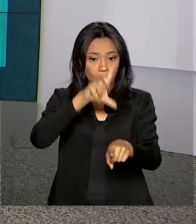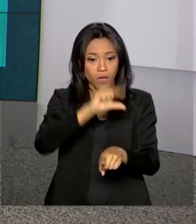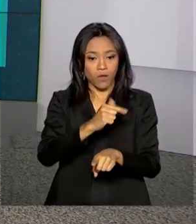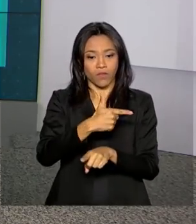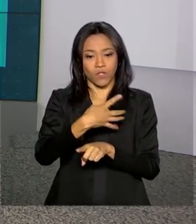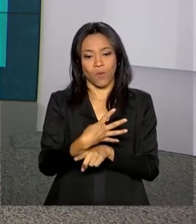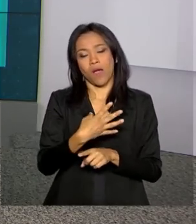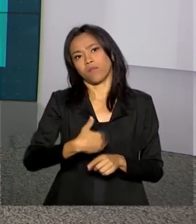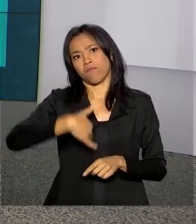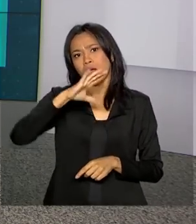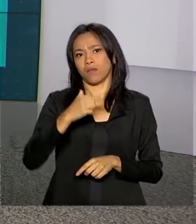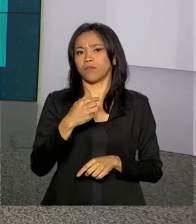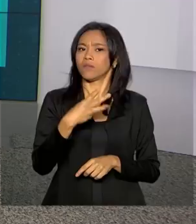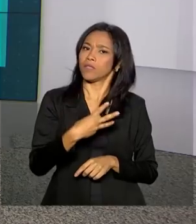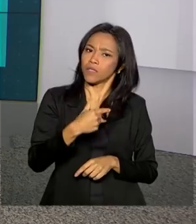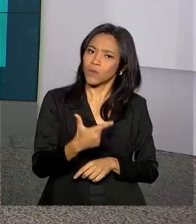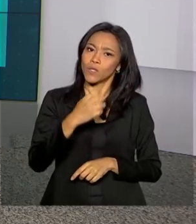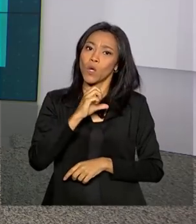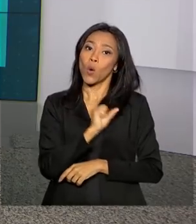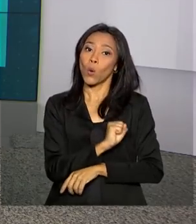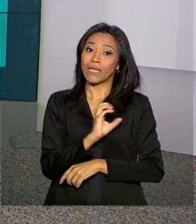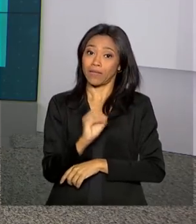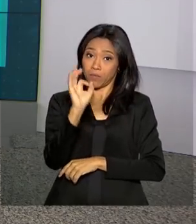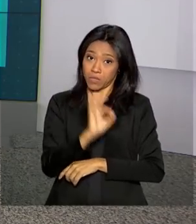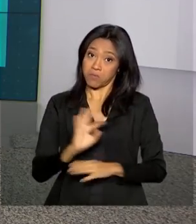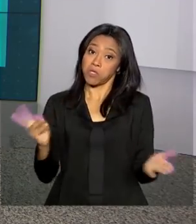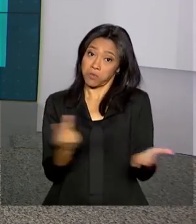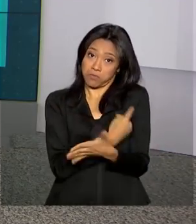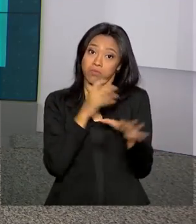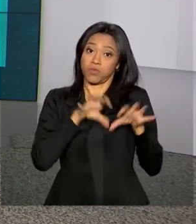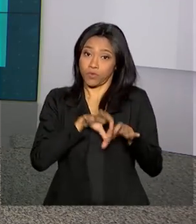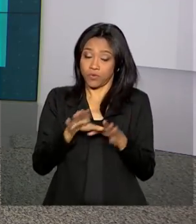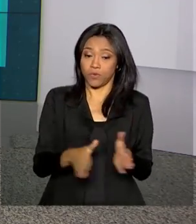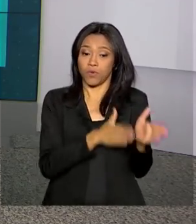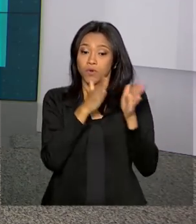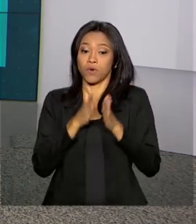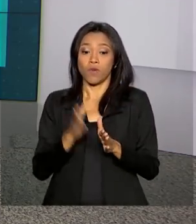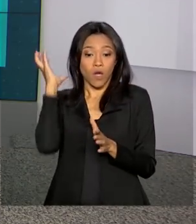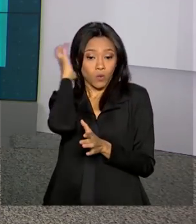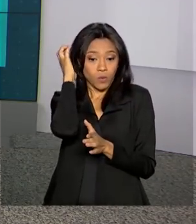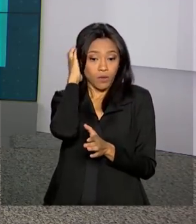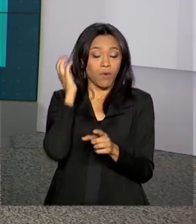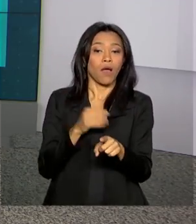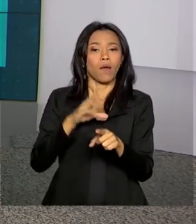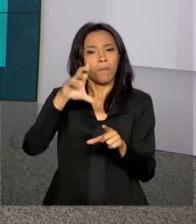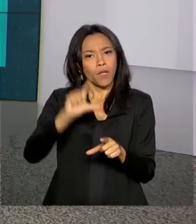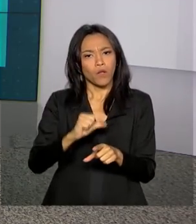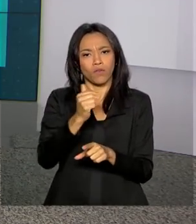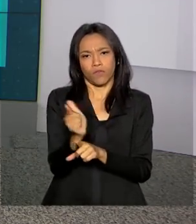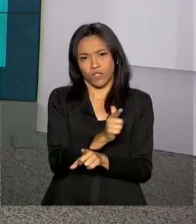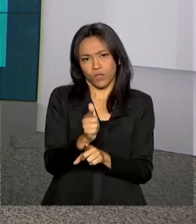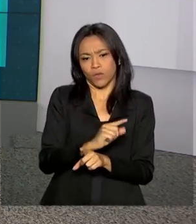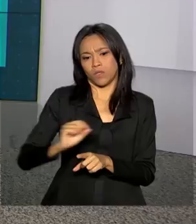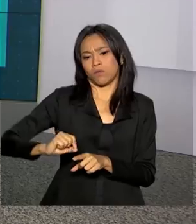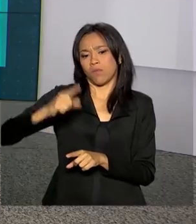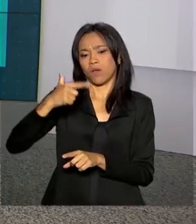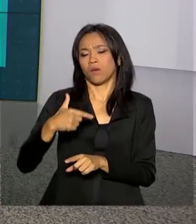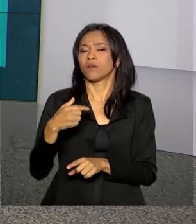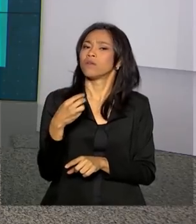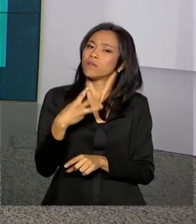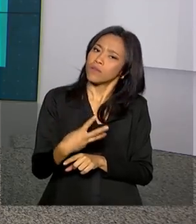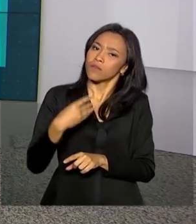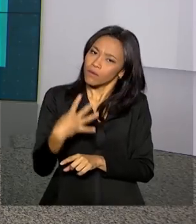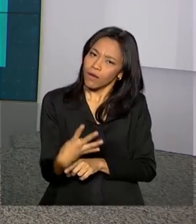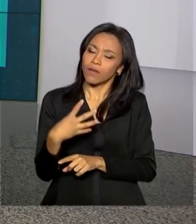máxima de 32 graus, 80% de possibilidade de chuva. Cuiabá, mínima de 22, máxima de 34 graus.